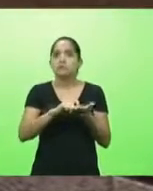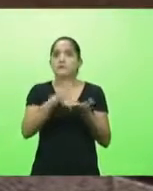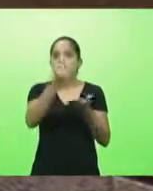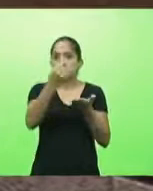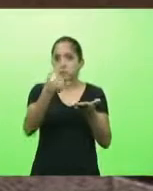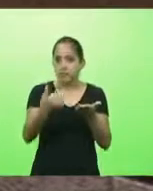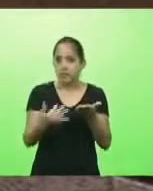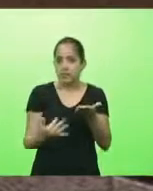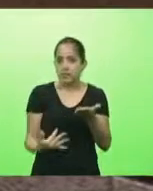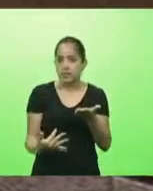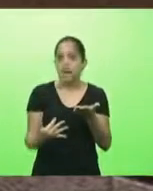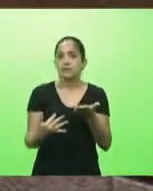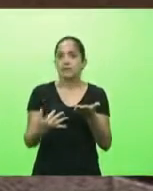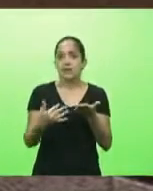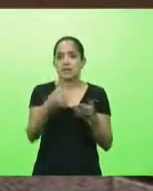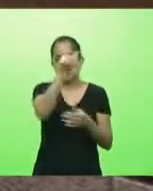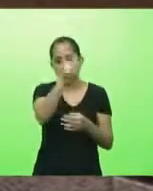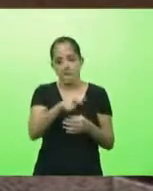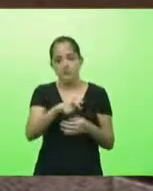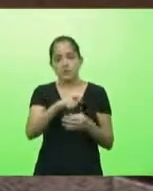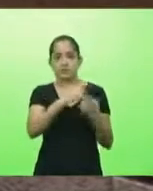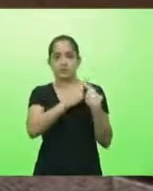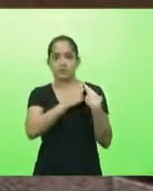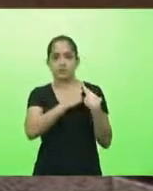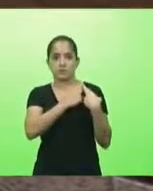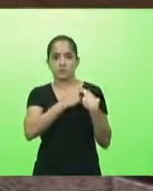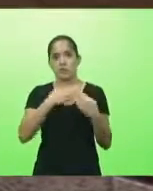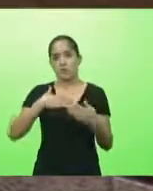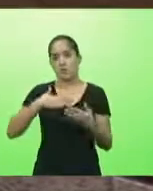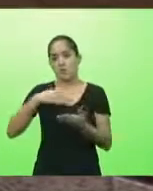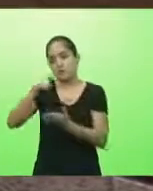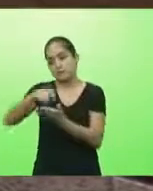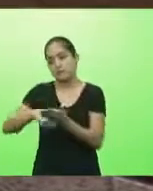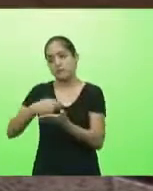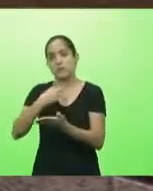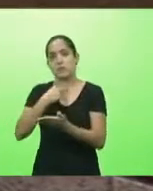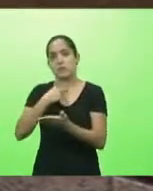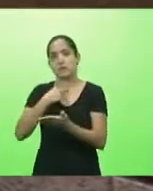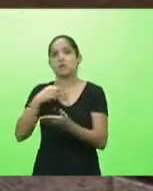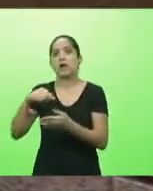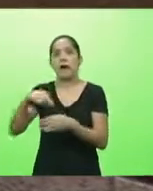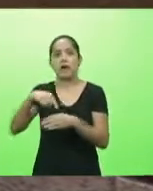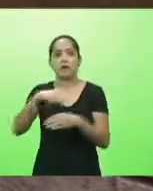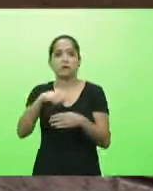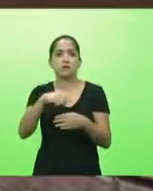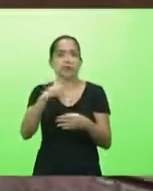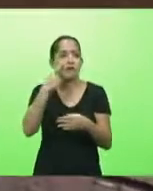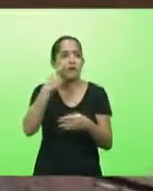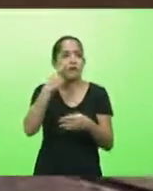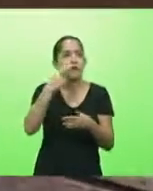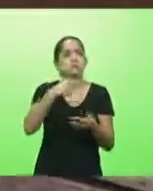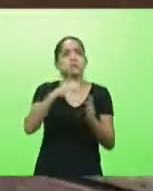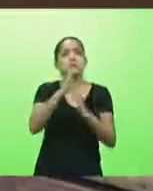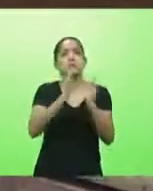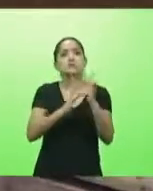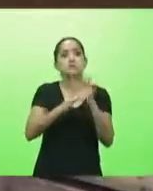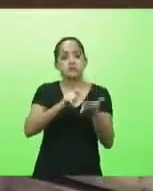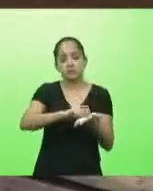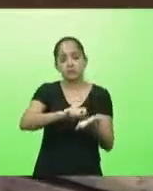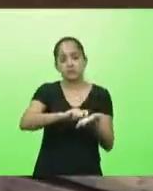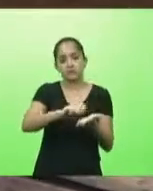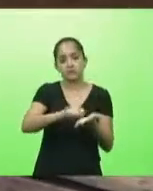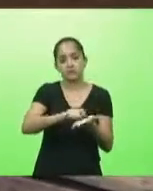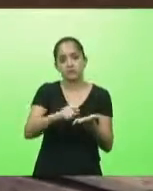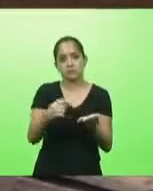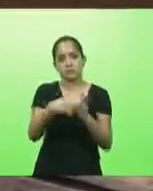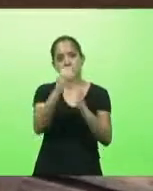é responsável eu não assino pela igreja então vou notificar Jesus Cristo notificou deputado presidente Mauro